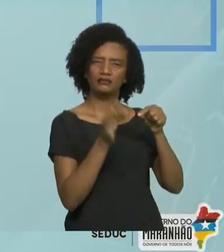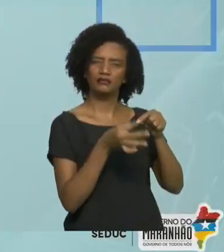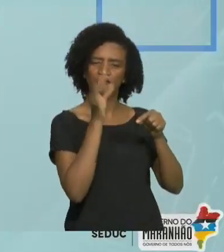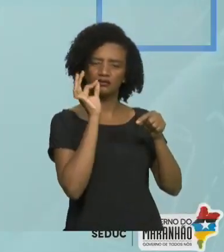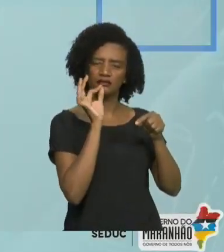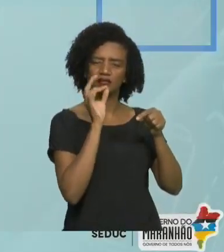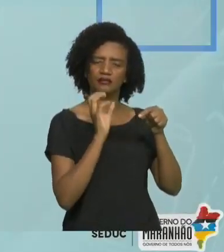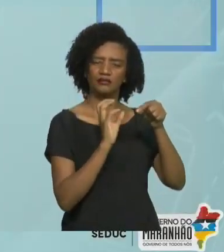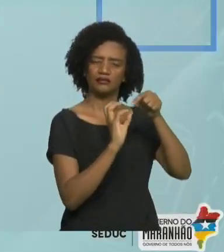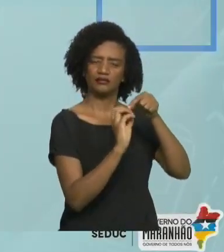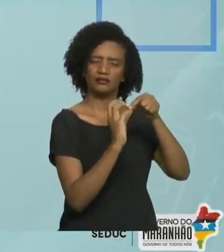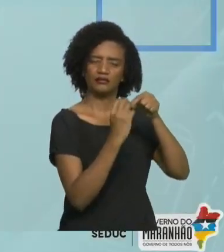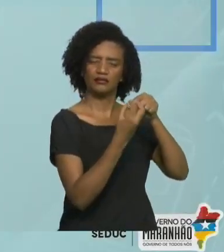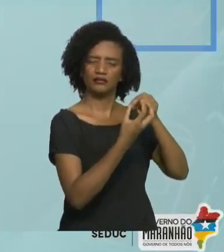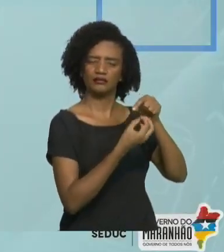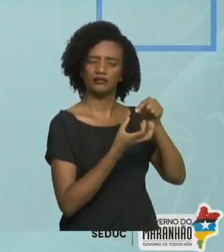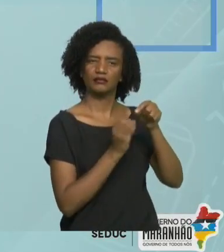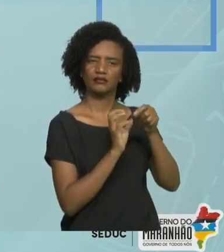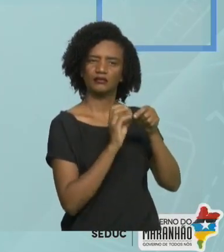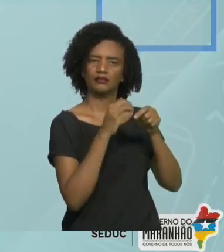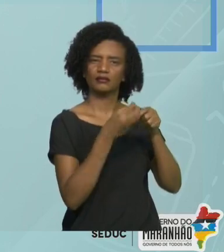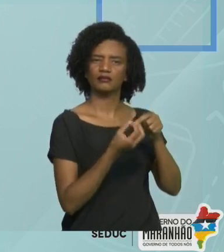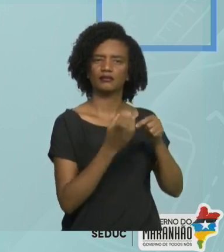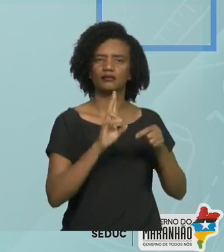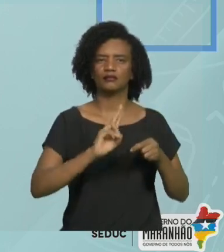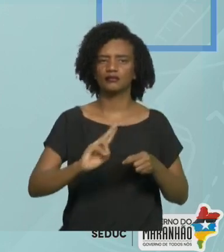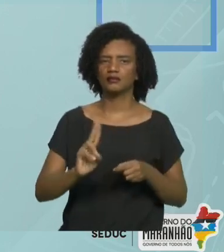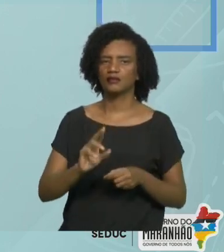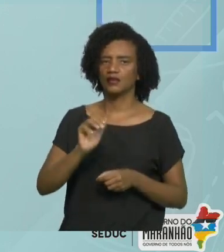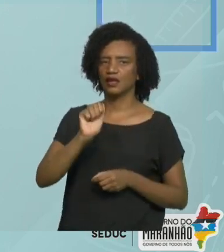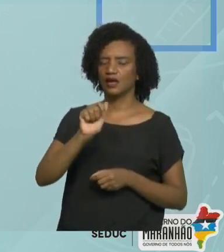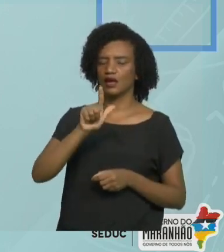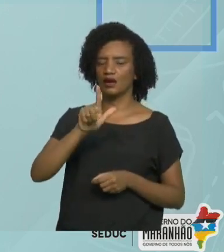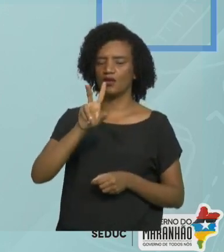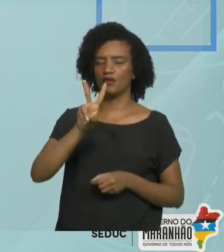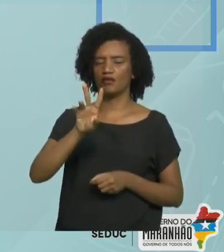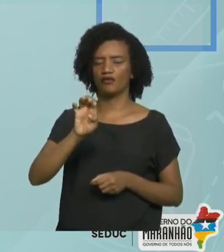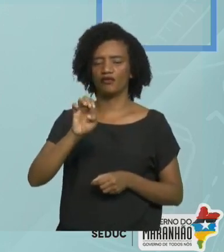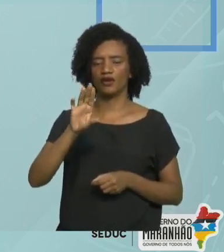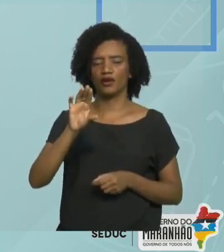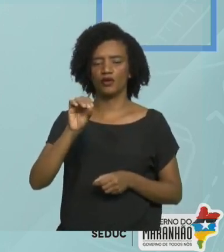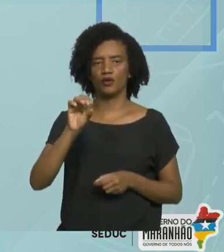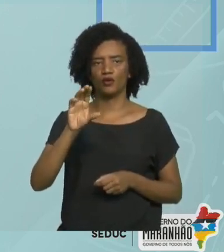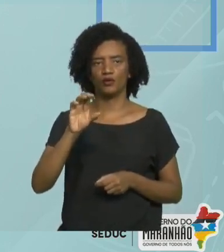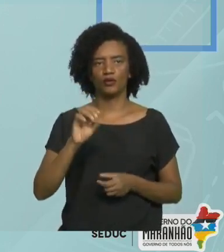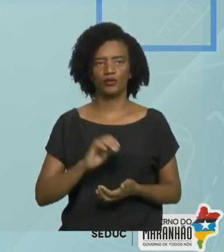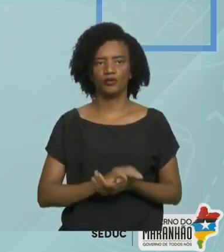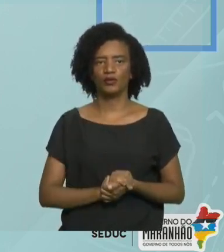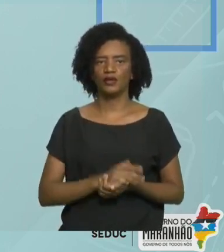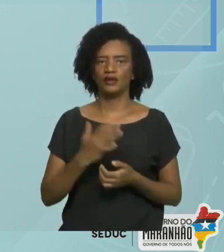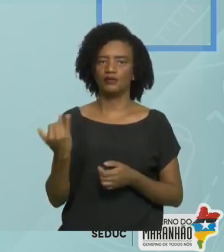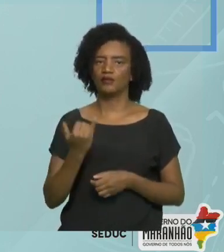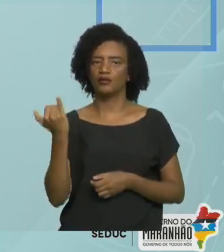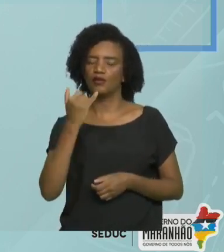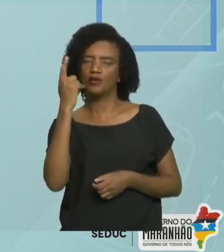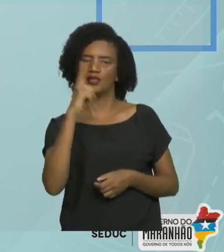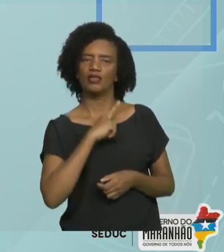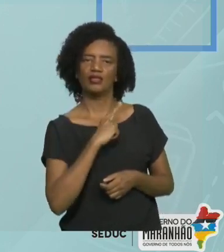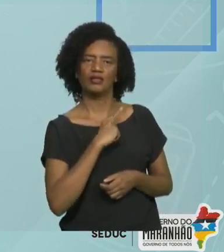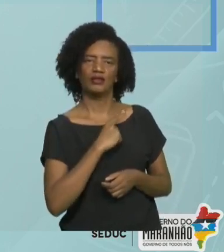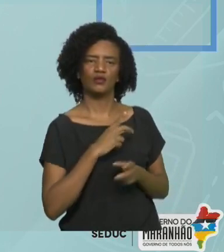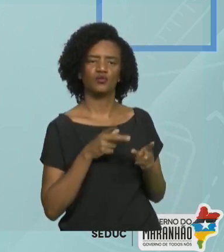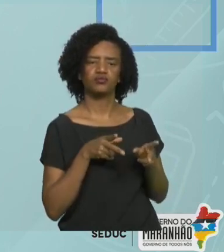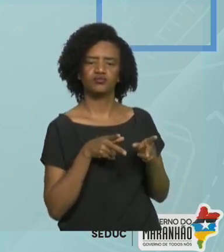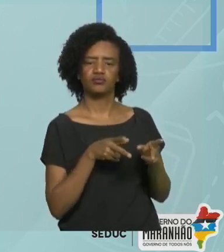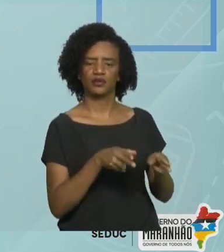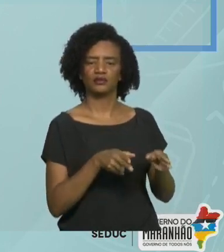É muito importante que esses alvéolos pulmonares tenham esse formato e não terminem em um fundo seco, que é um fundo seco, como se fosse um cano simples.